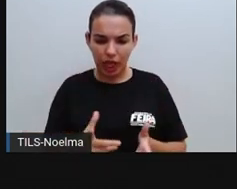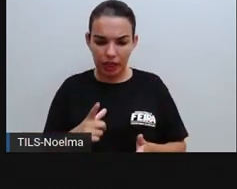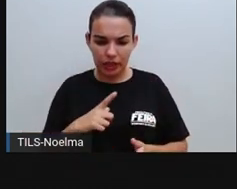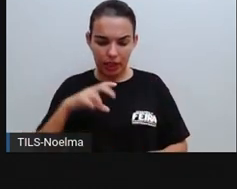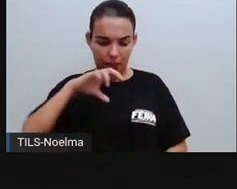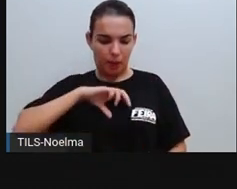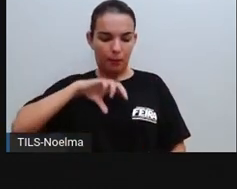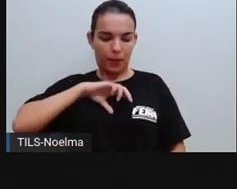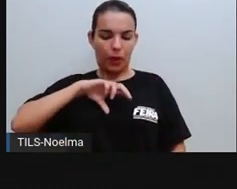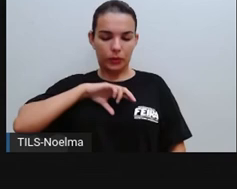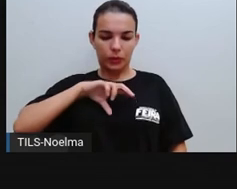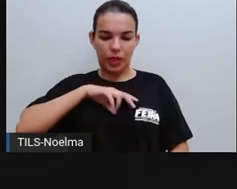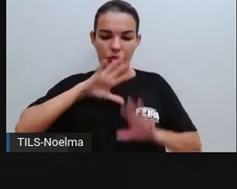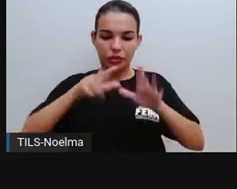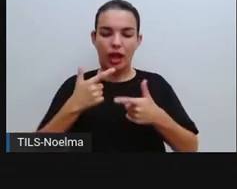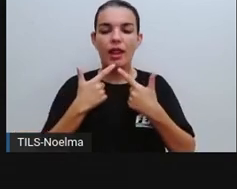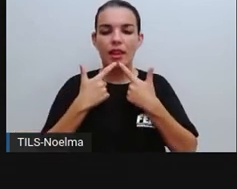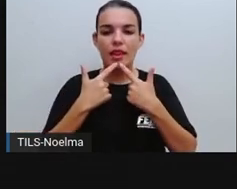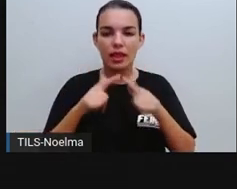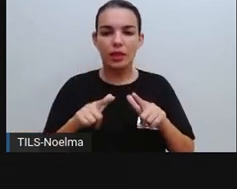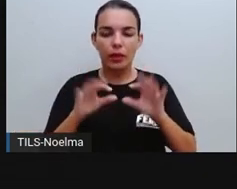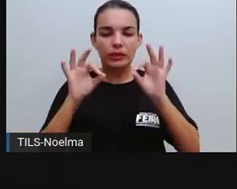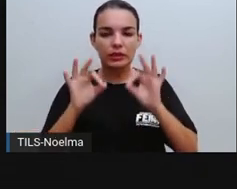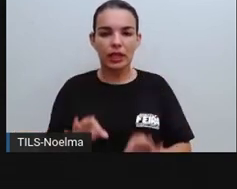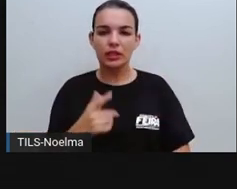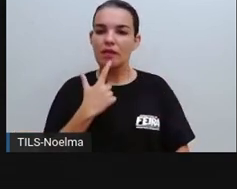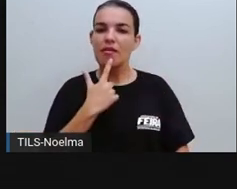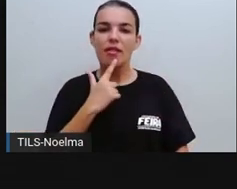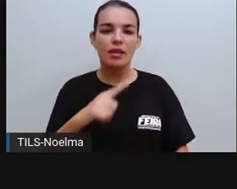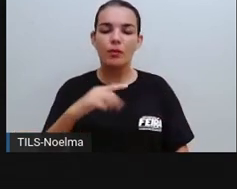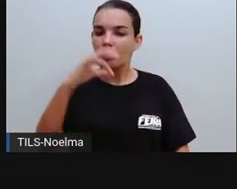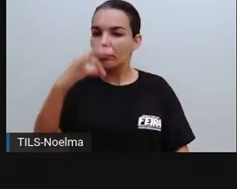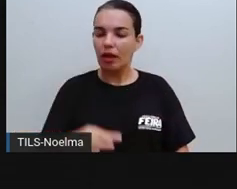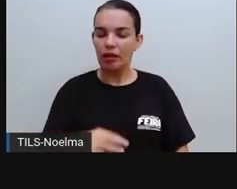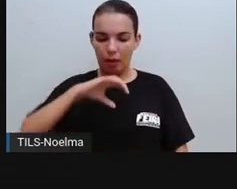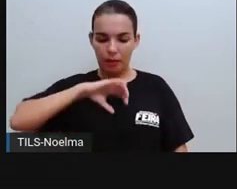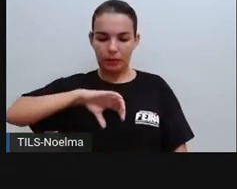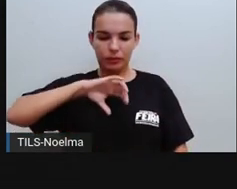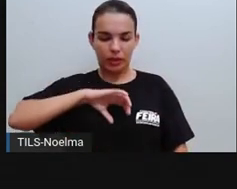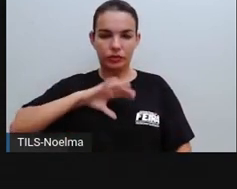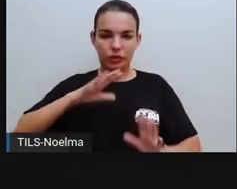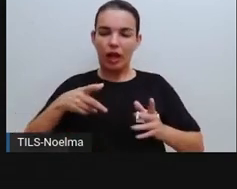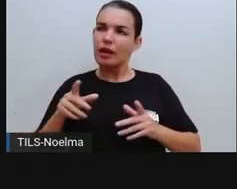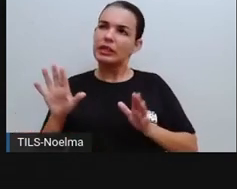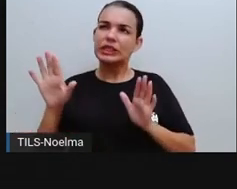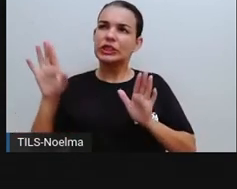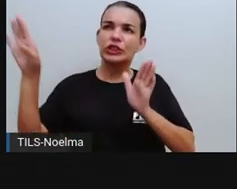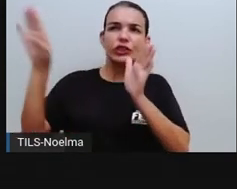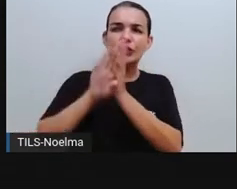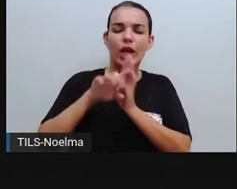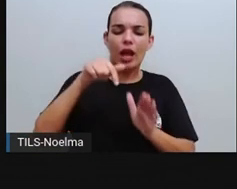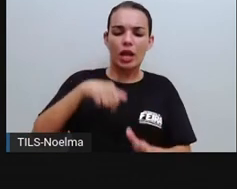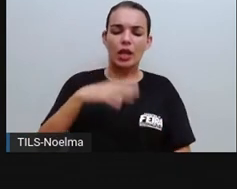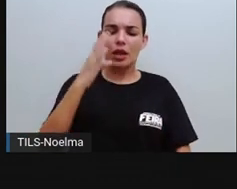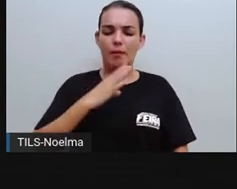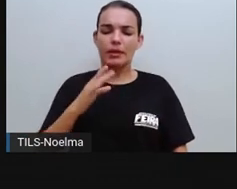português como idioma, né? Oficial. E aí chegam no Brasil, por exemplo,